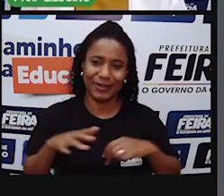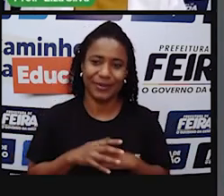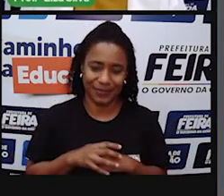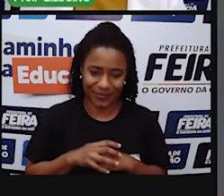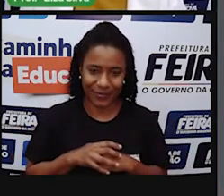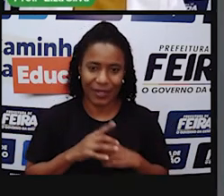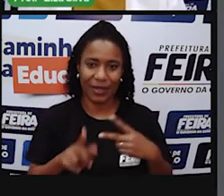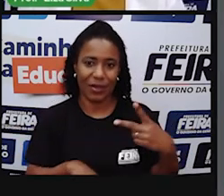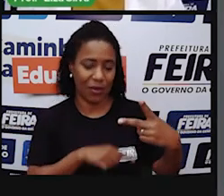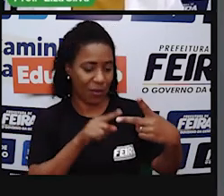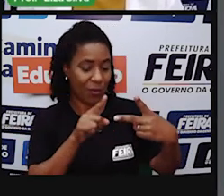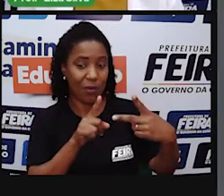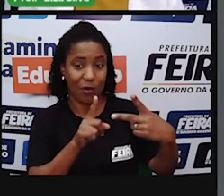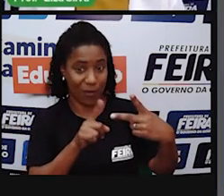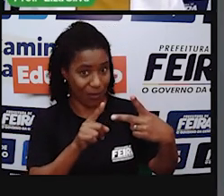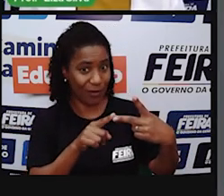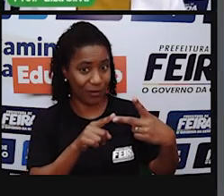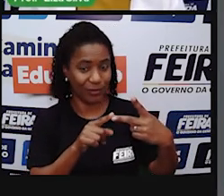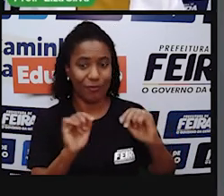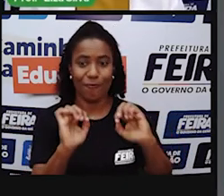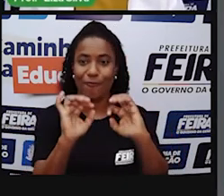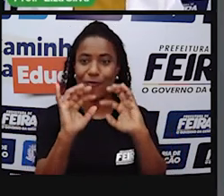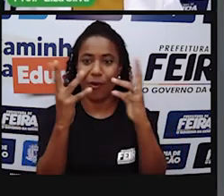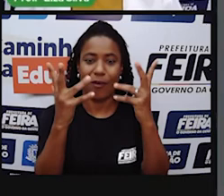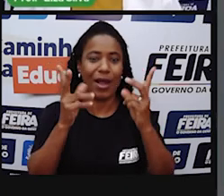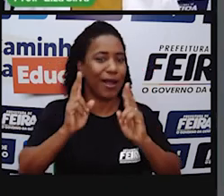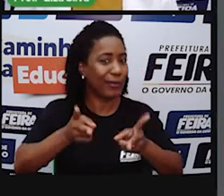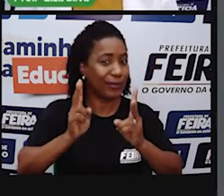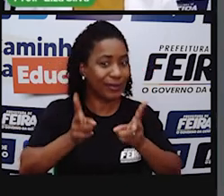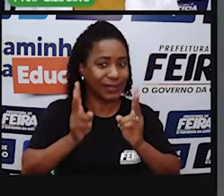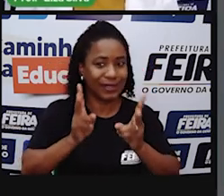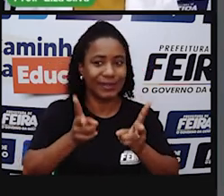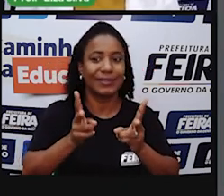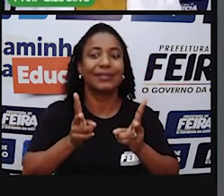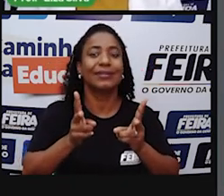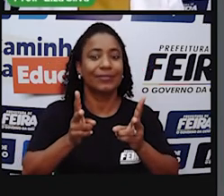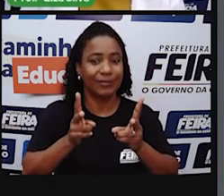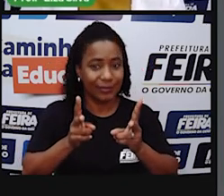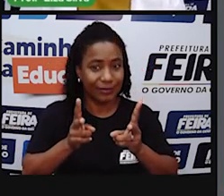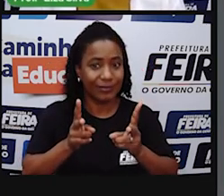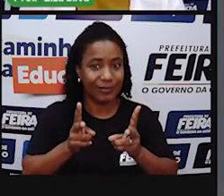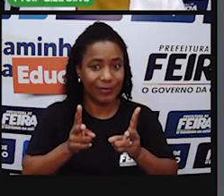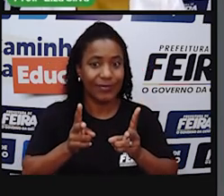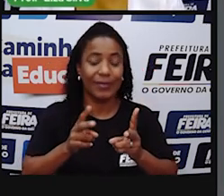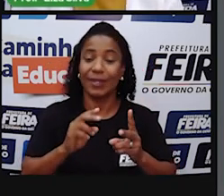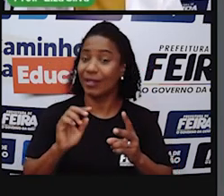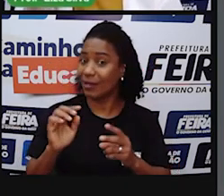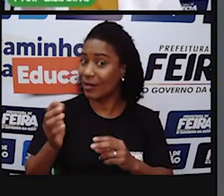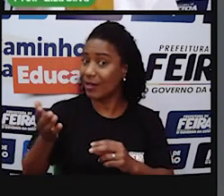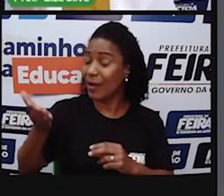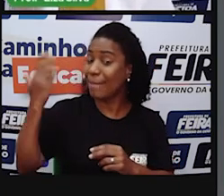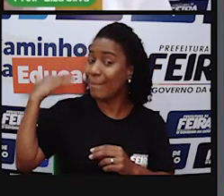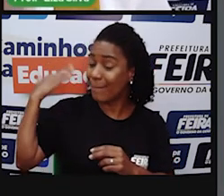E É um evento É acontece Todos os sábados Em ontem Ou melhor Viu gente